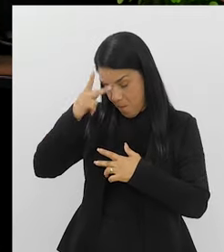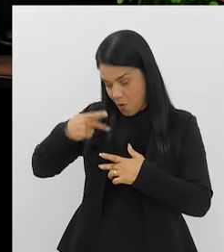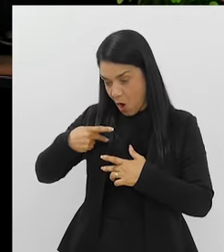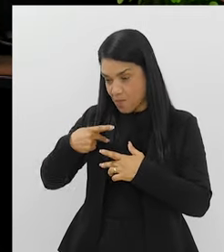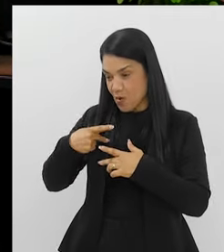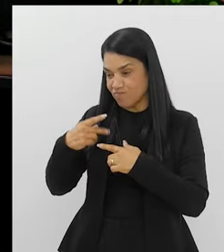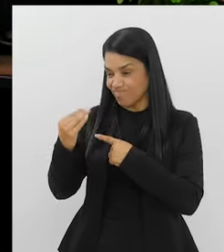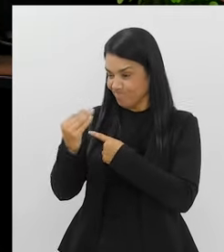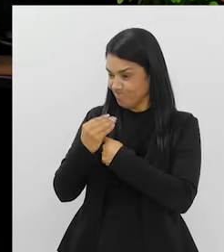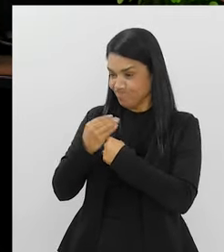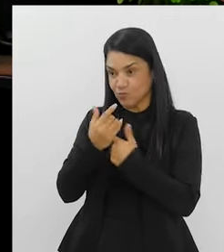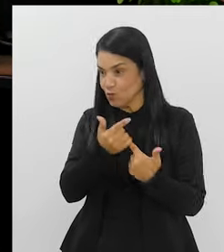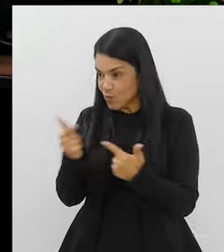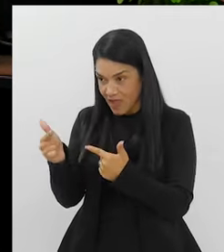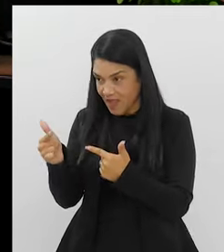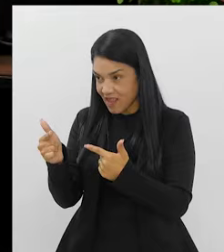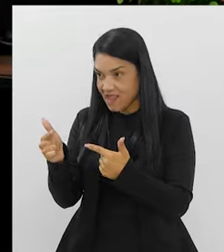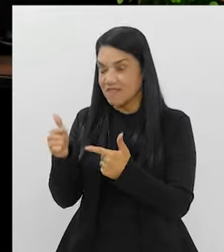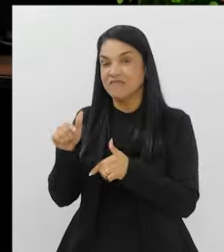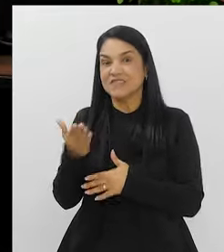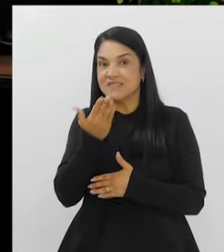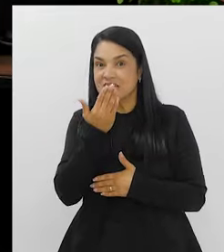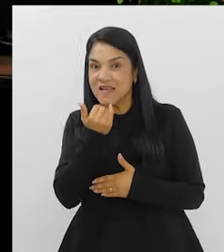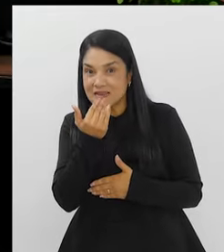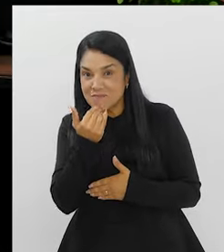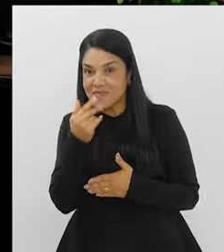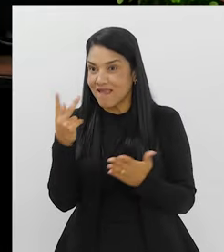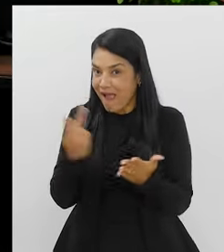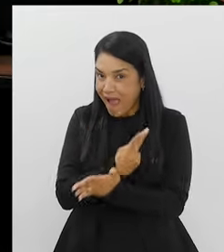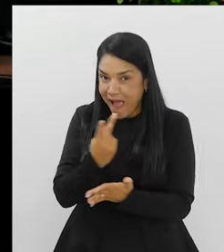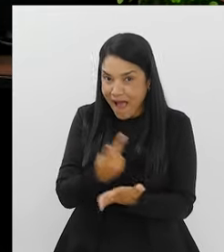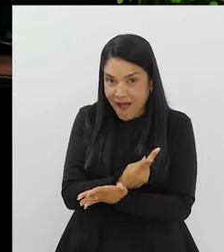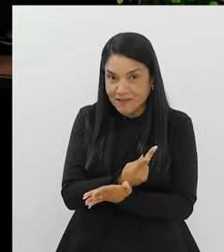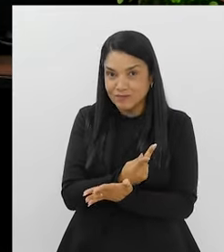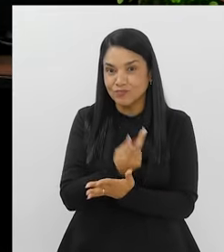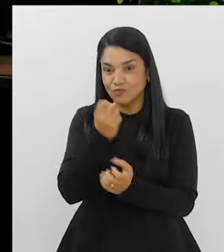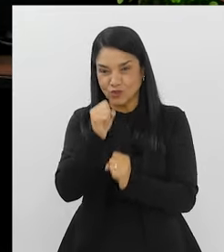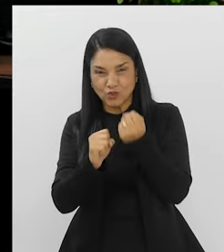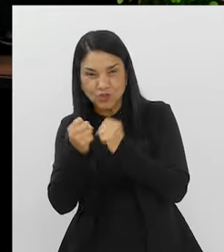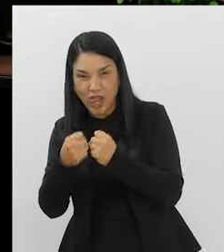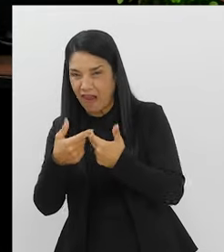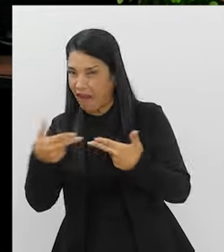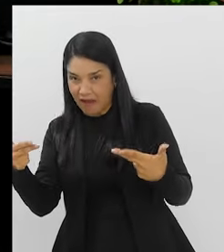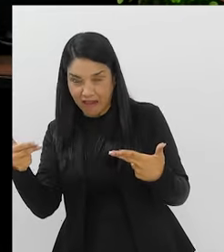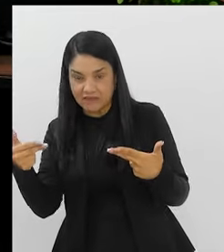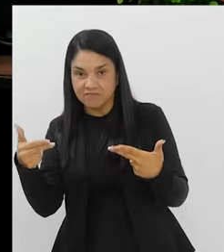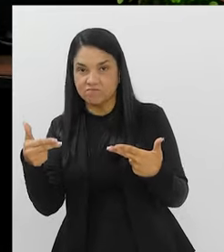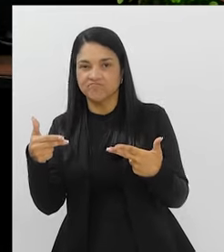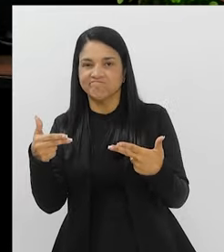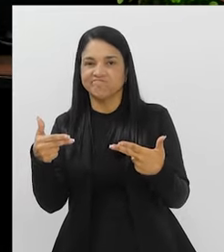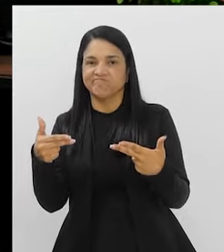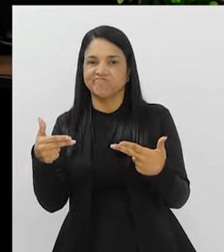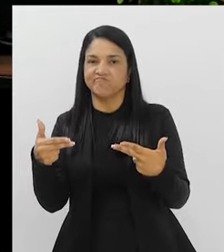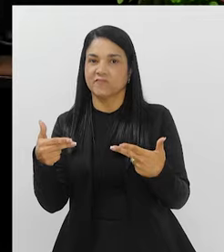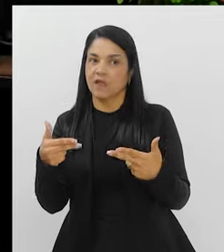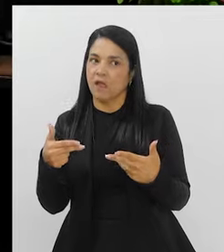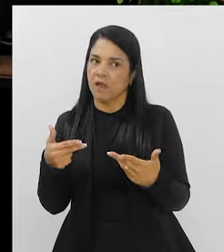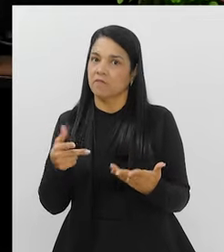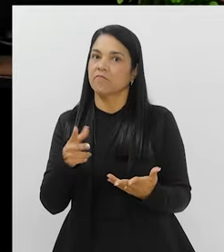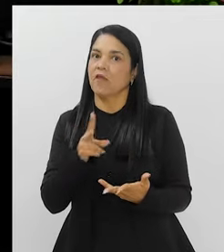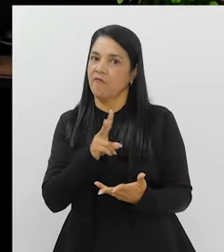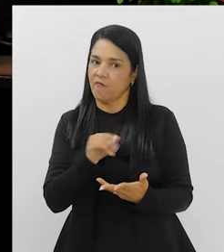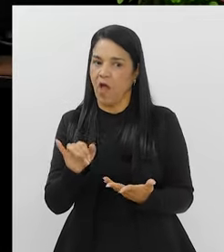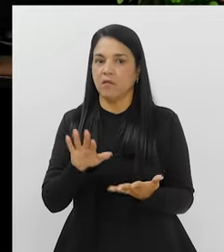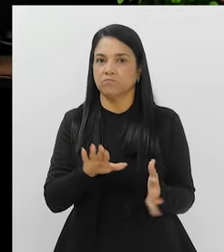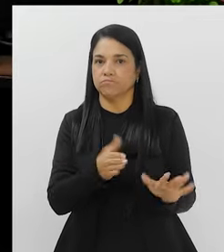próprio corpo e, além do mais, você se alimenta de maneira errada, com certeza você está indo para um mau caminho.